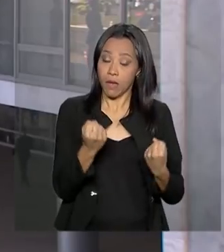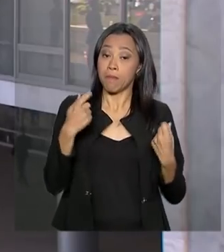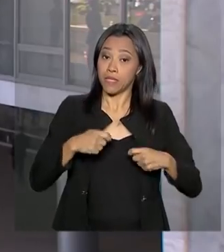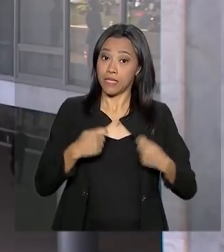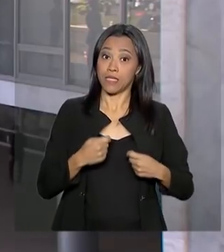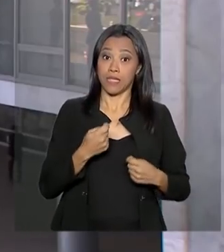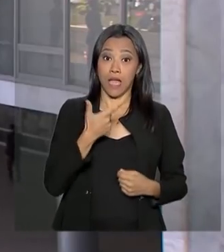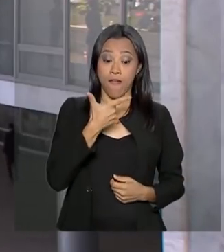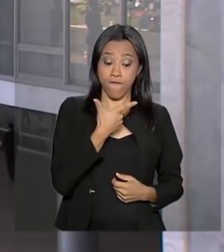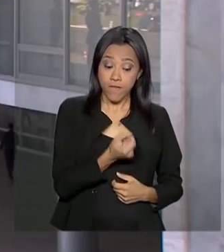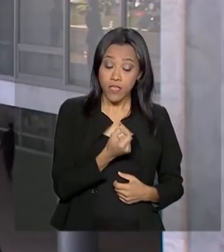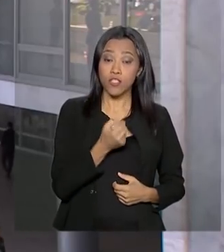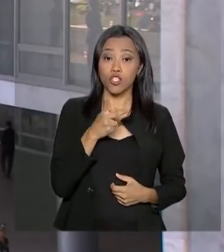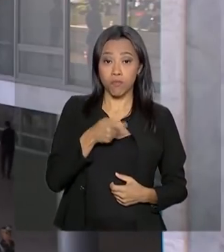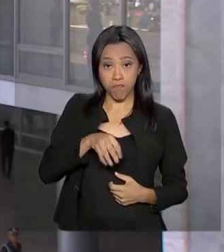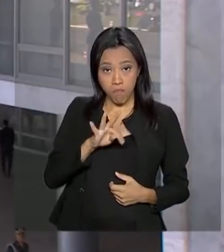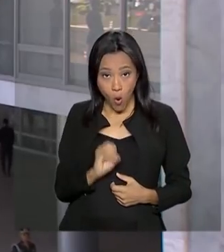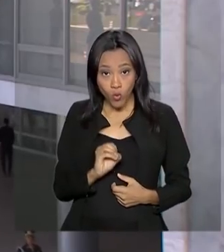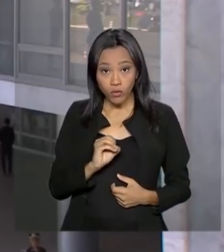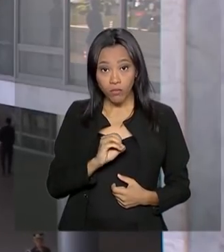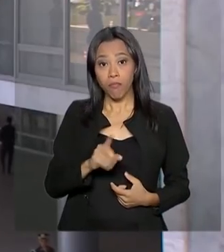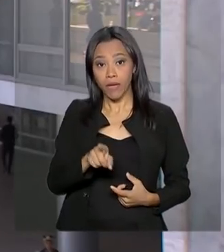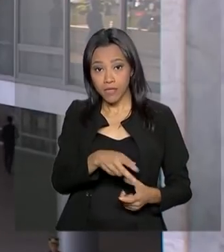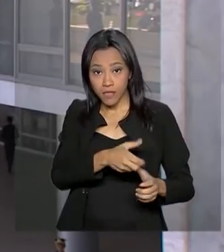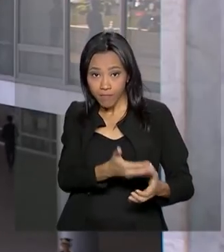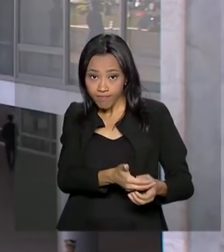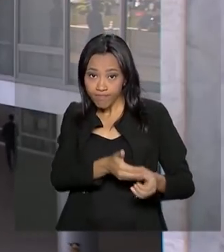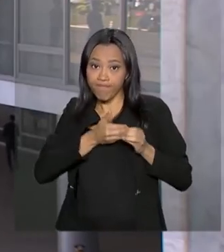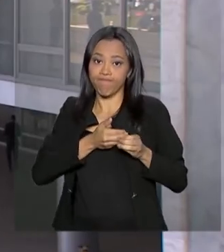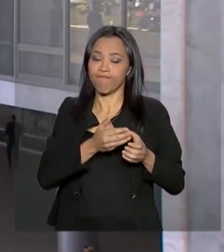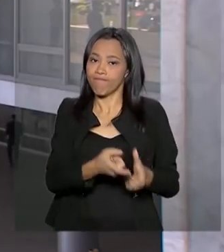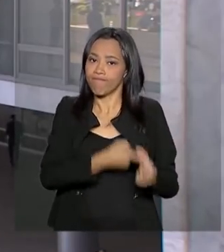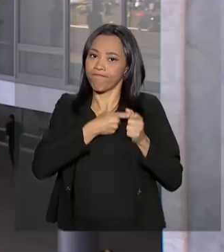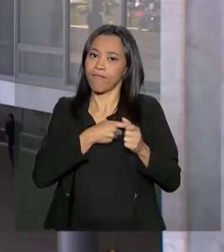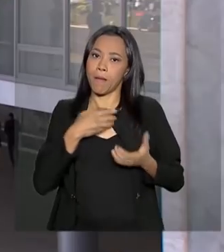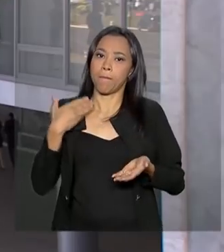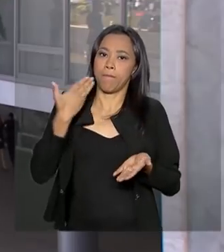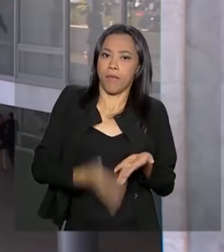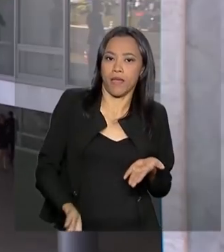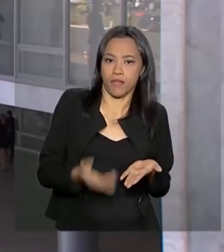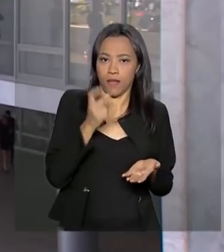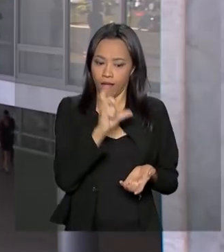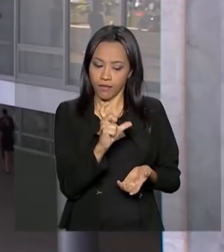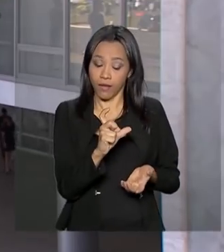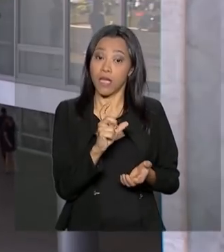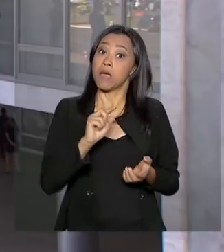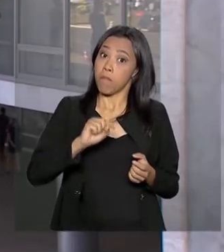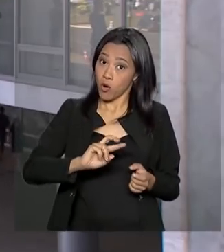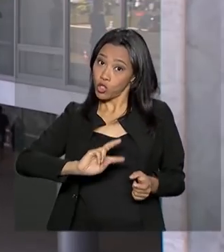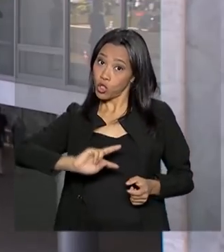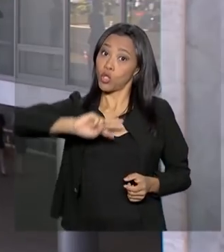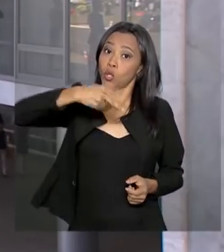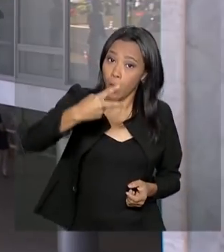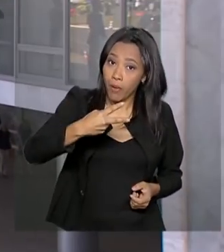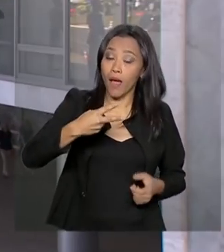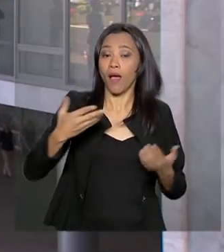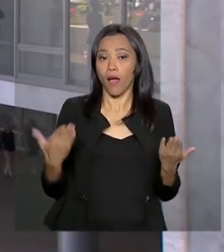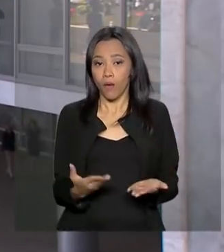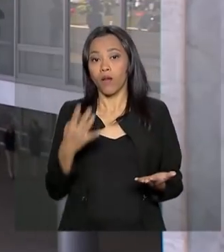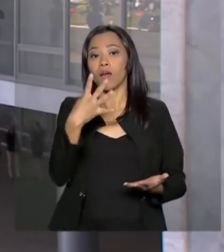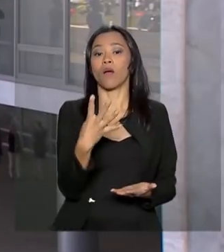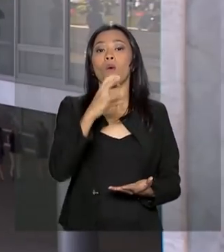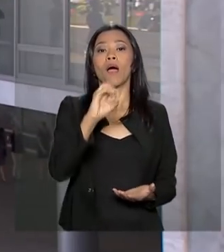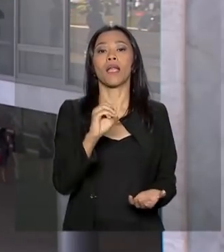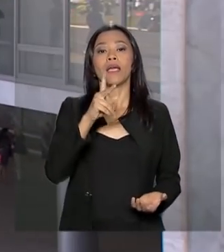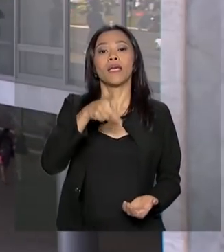20 pontos em infrações para que a carteira seja suspensa. A proposta é que essa pontuação dobre e passe a ser de 40